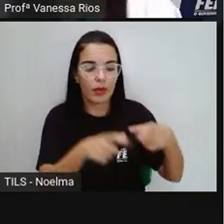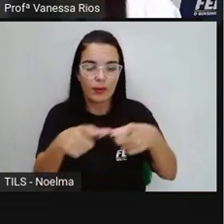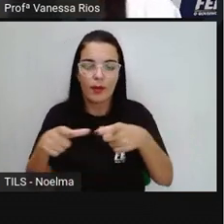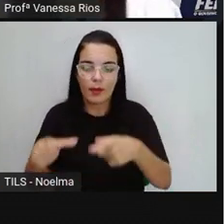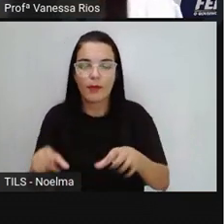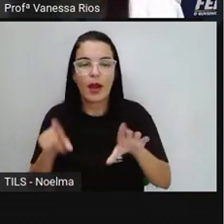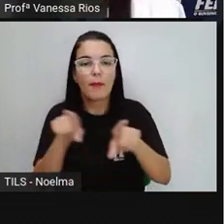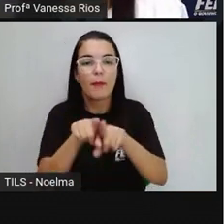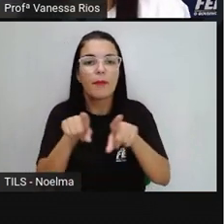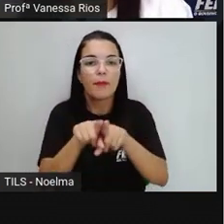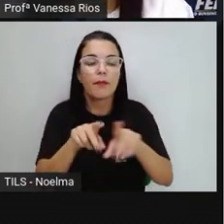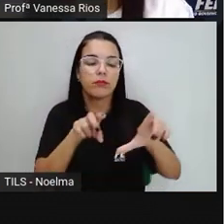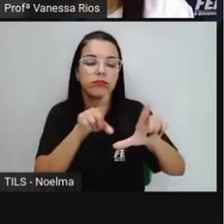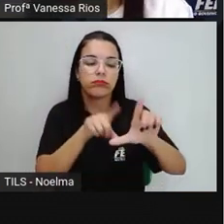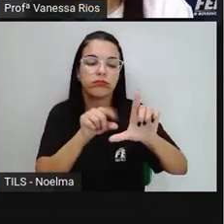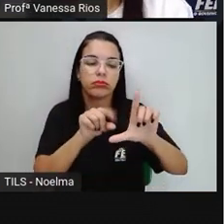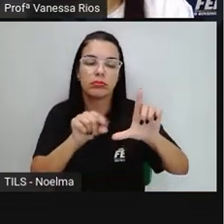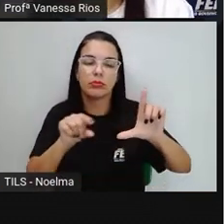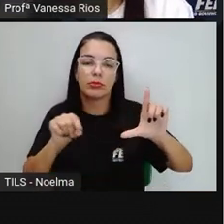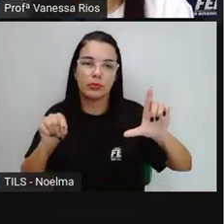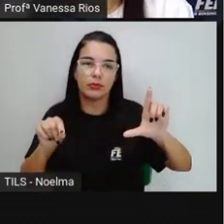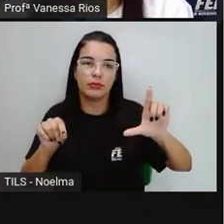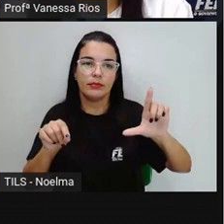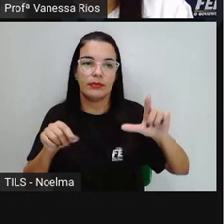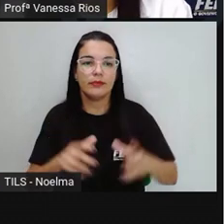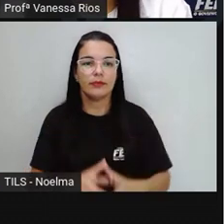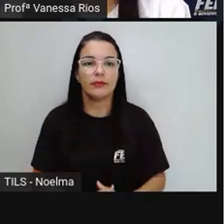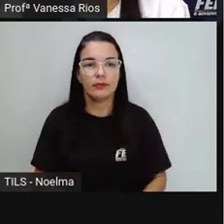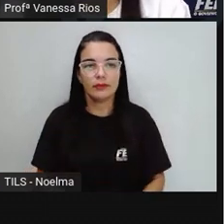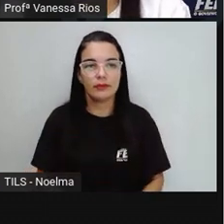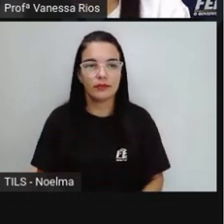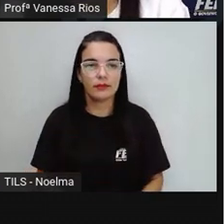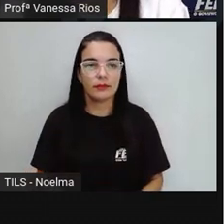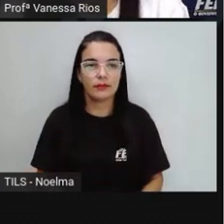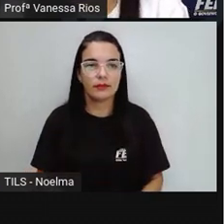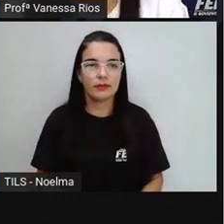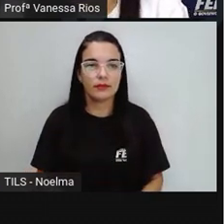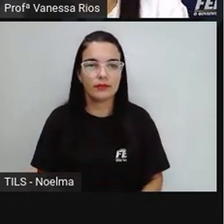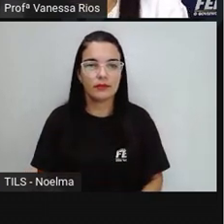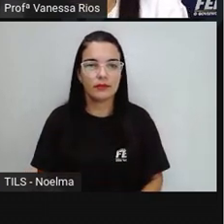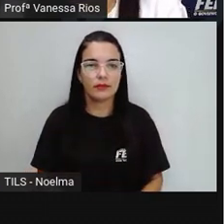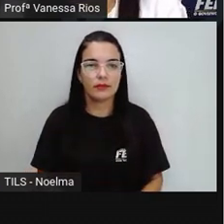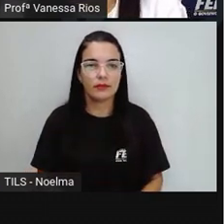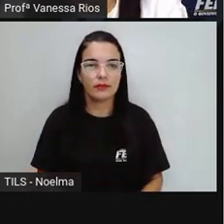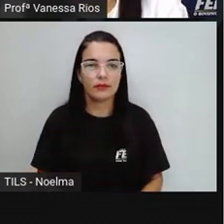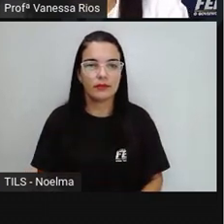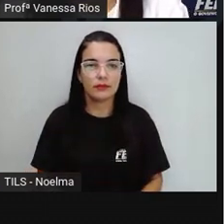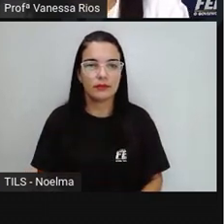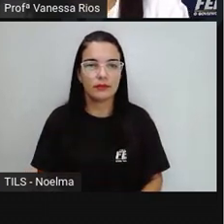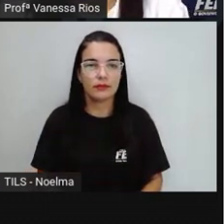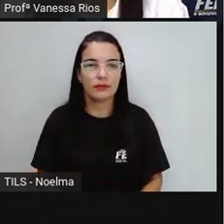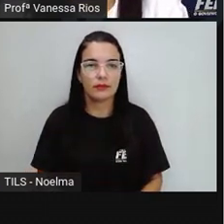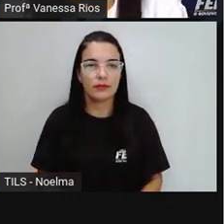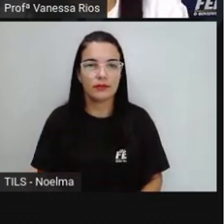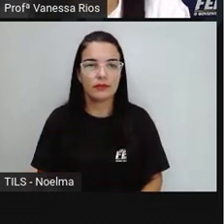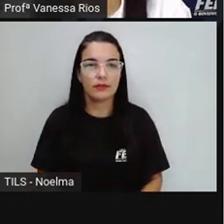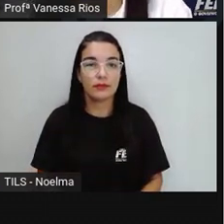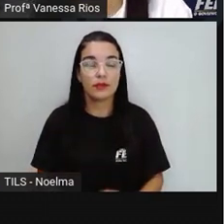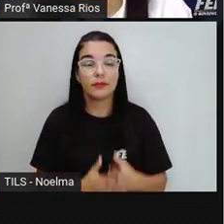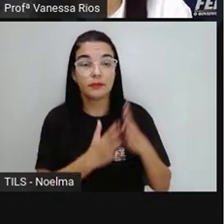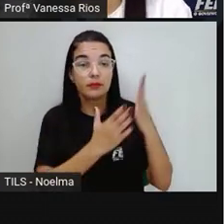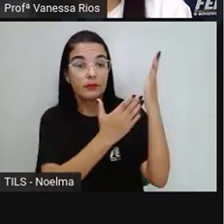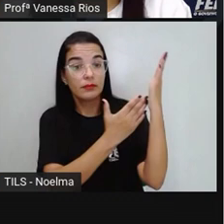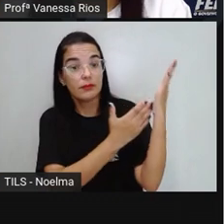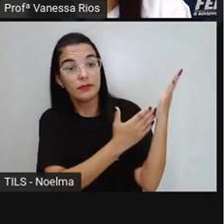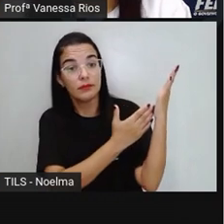é desenvolvida, em qual espaço cada atividade é desenvolvida. E aí, temos